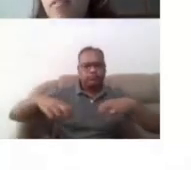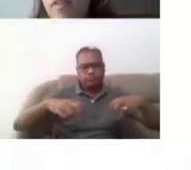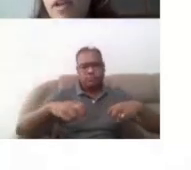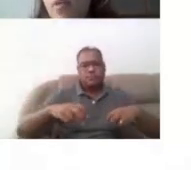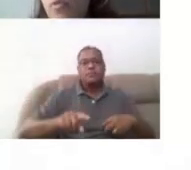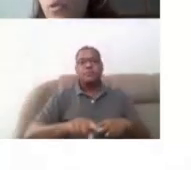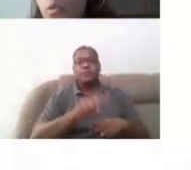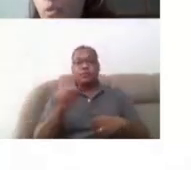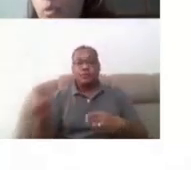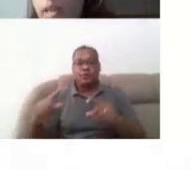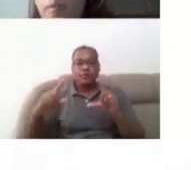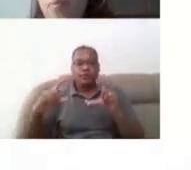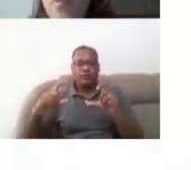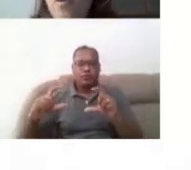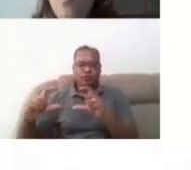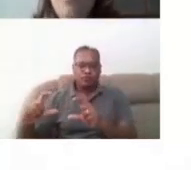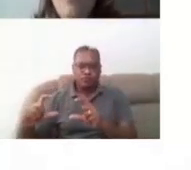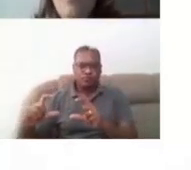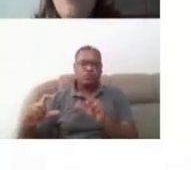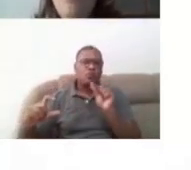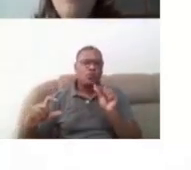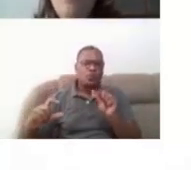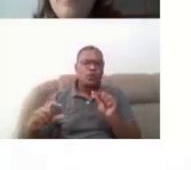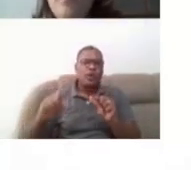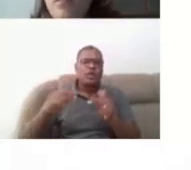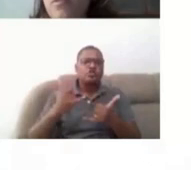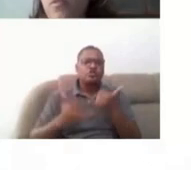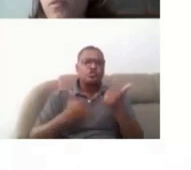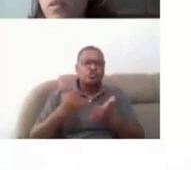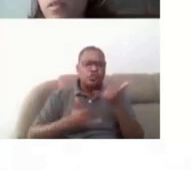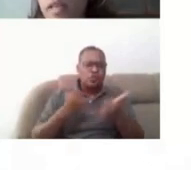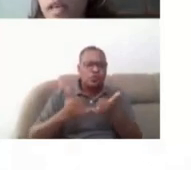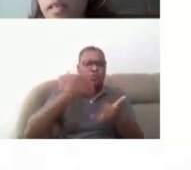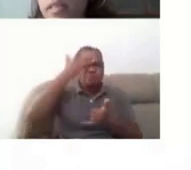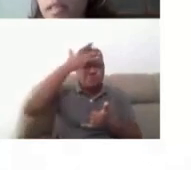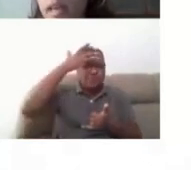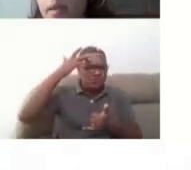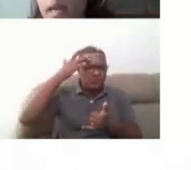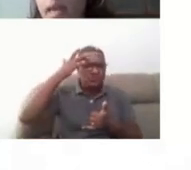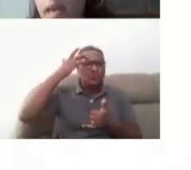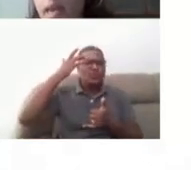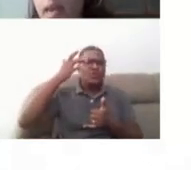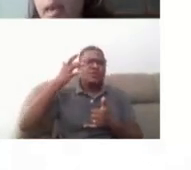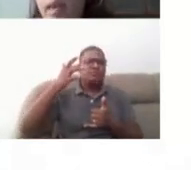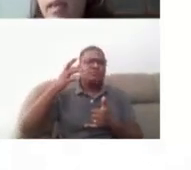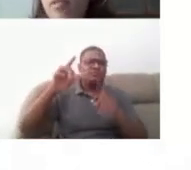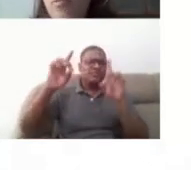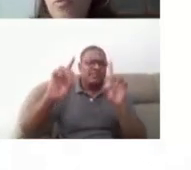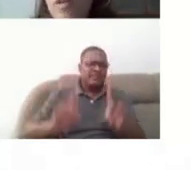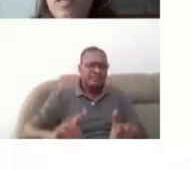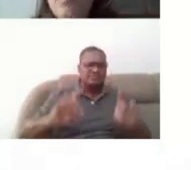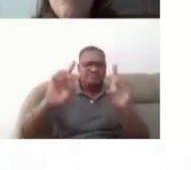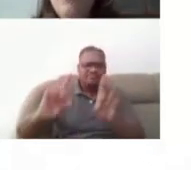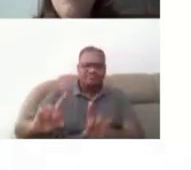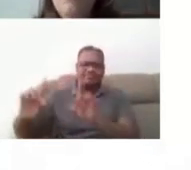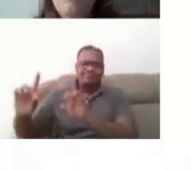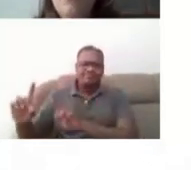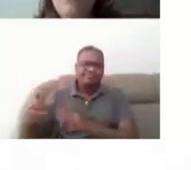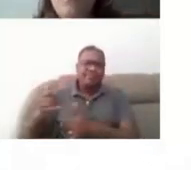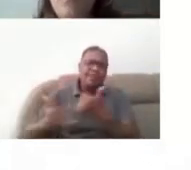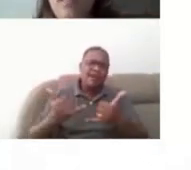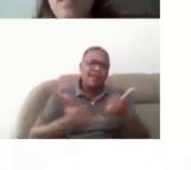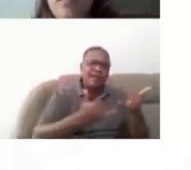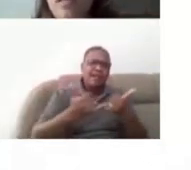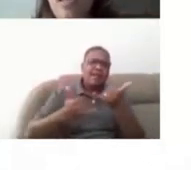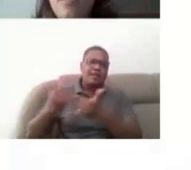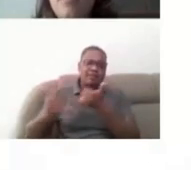né? Se refere a um jogo, né? Onde várias pessoas com deficiência, né? Estão jogando e outras pessoas